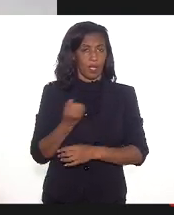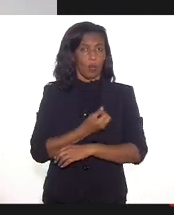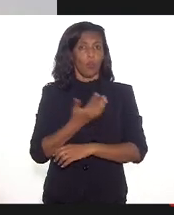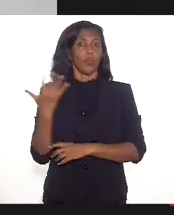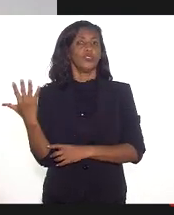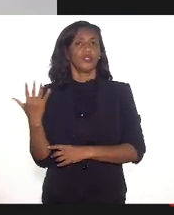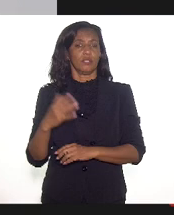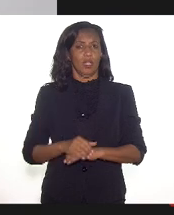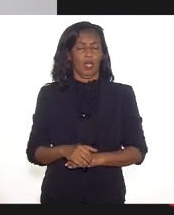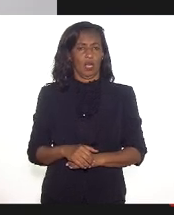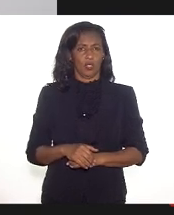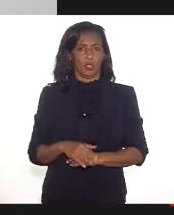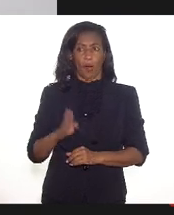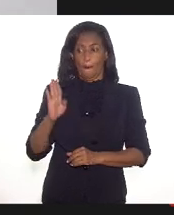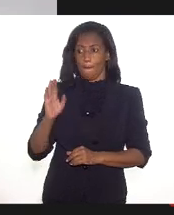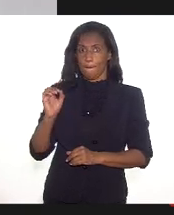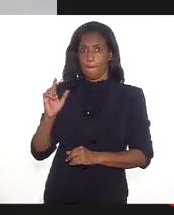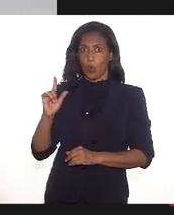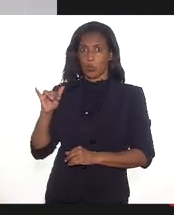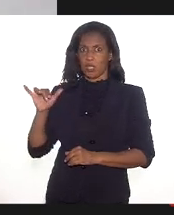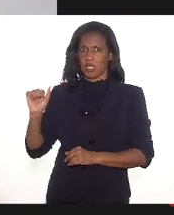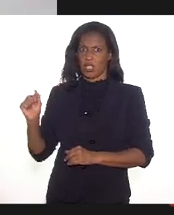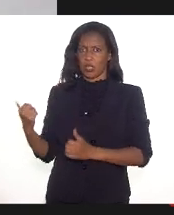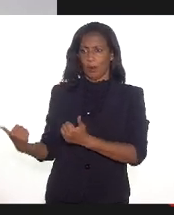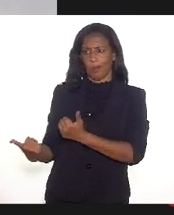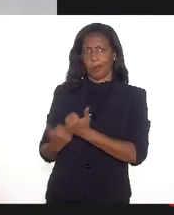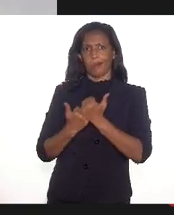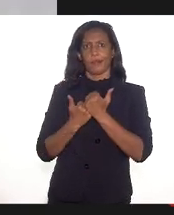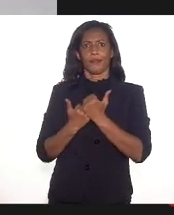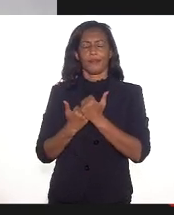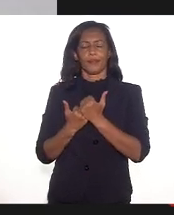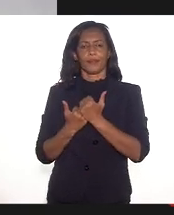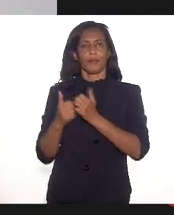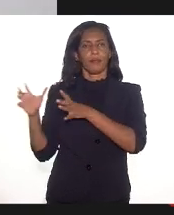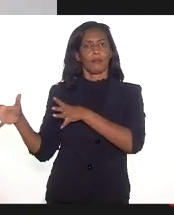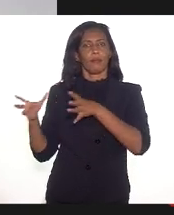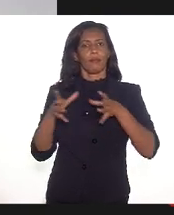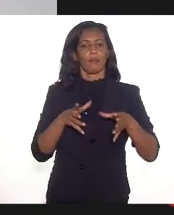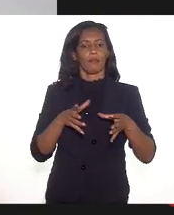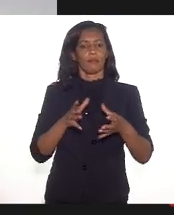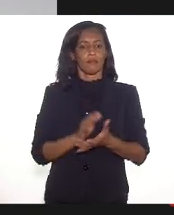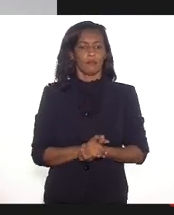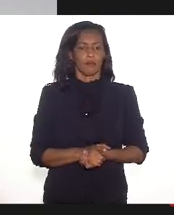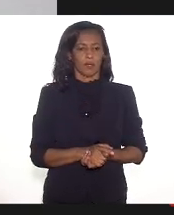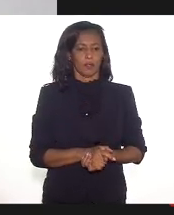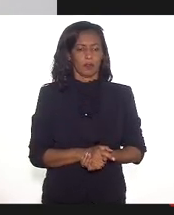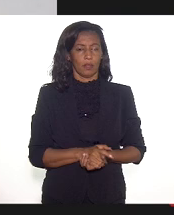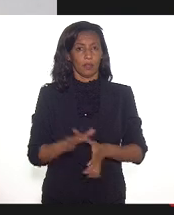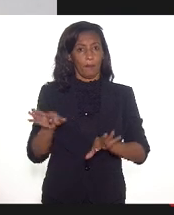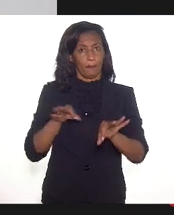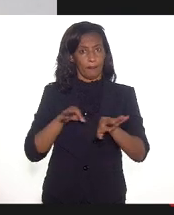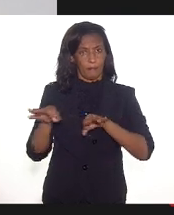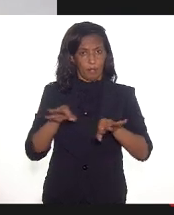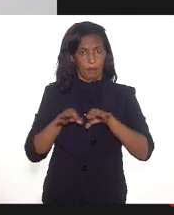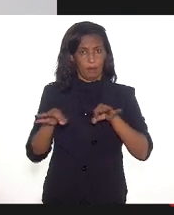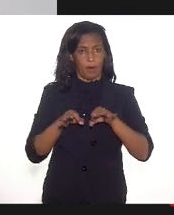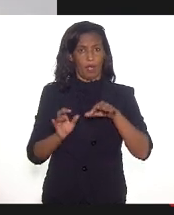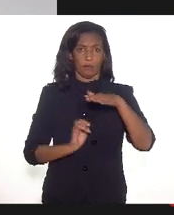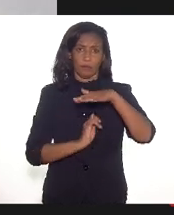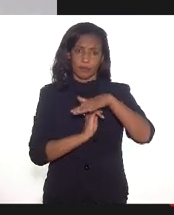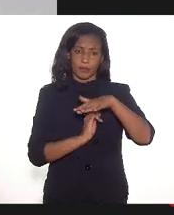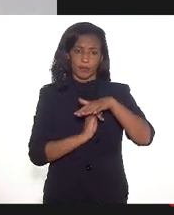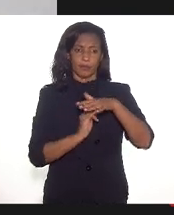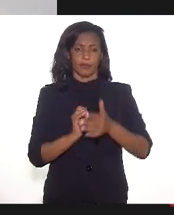de bolsistas que foram, digamos assim, preparados na instituição